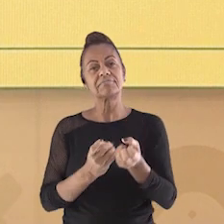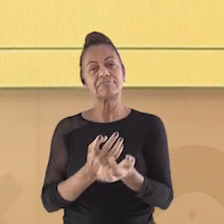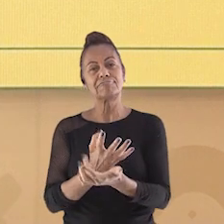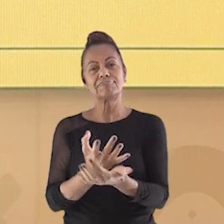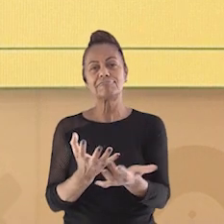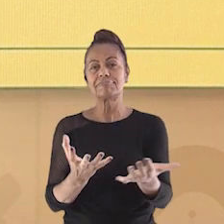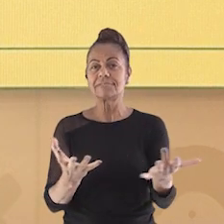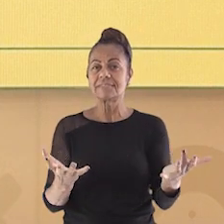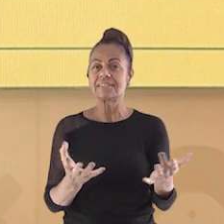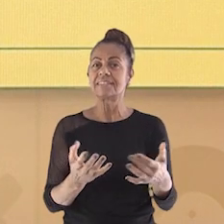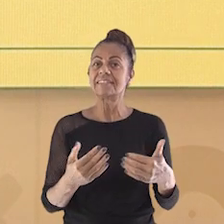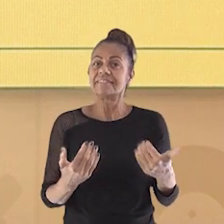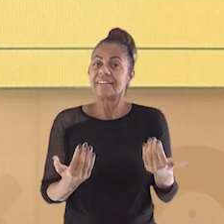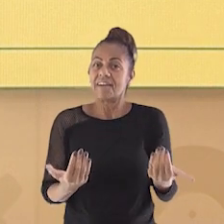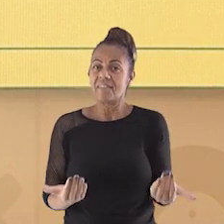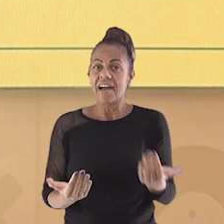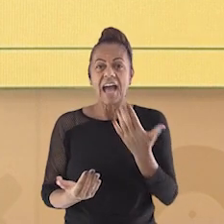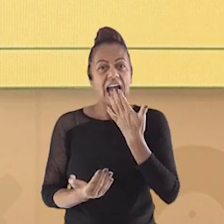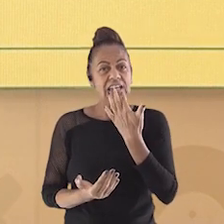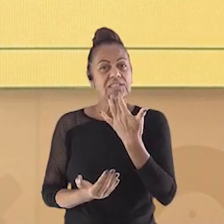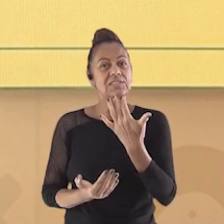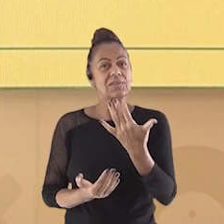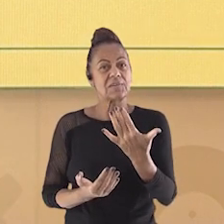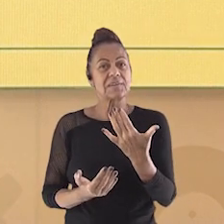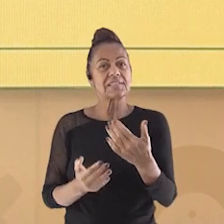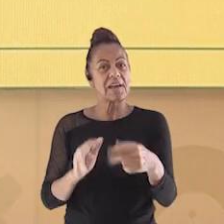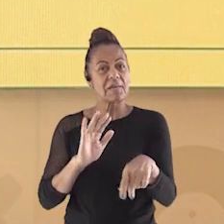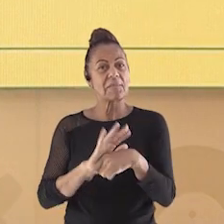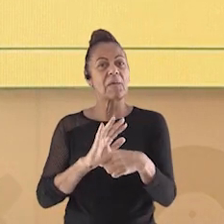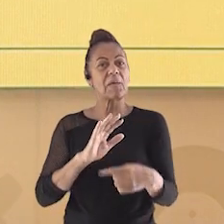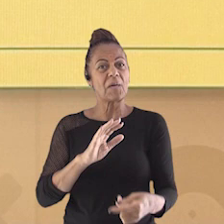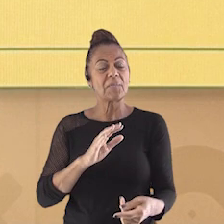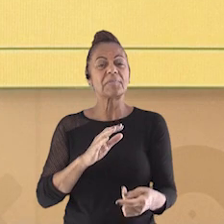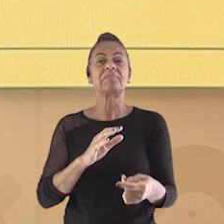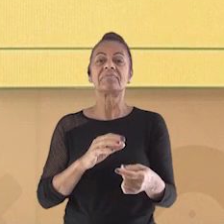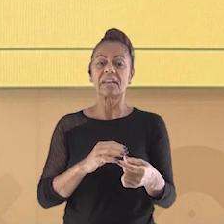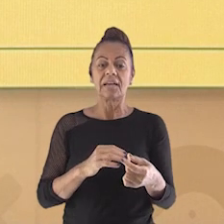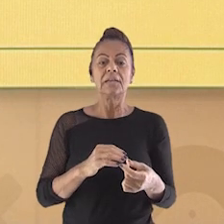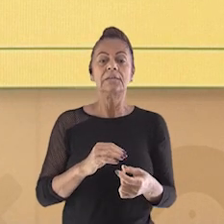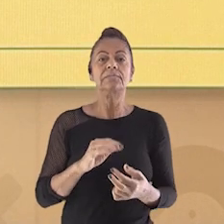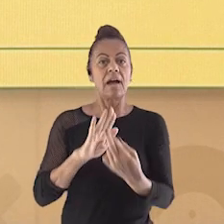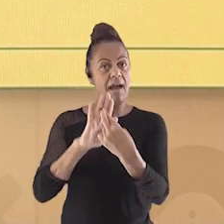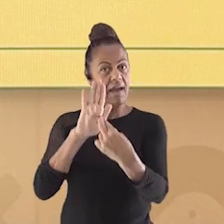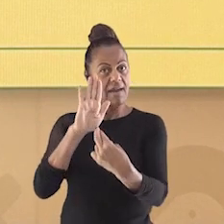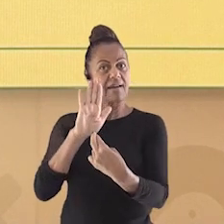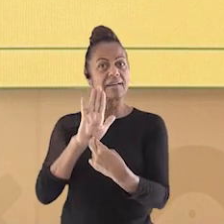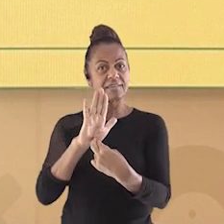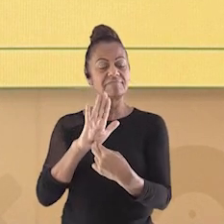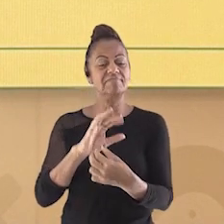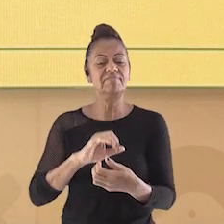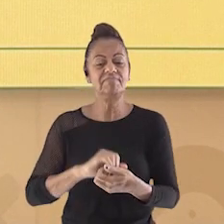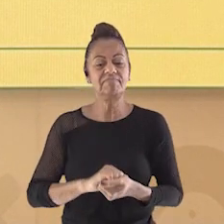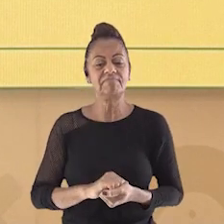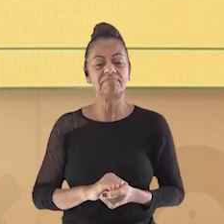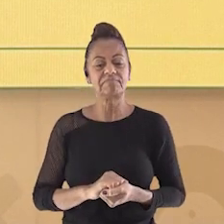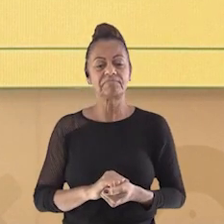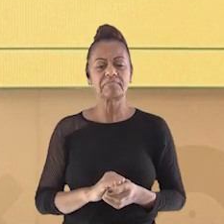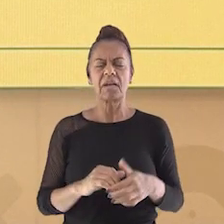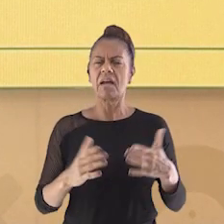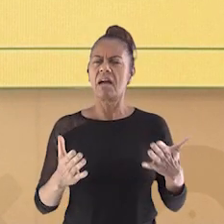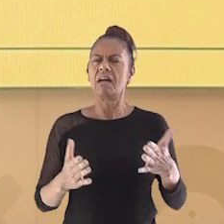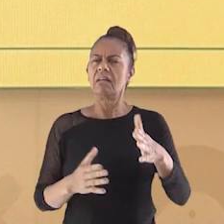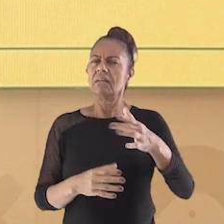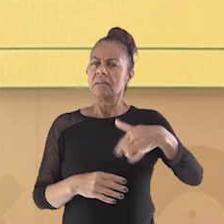são convenções cartográficas. Mas você sabia que antes de termos os mapas que temos